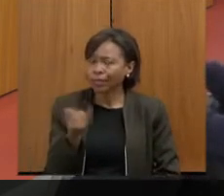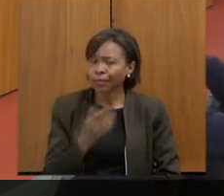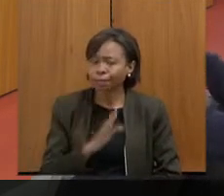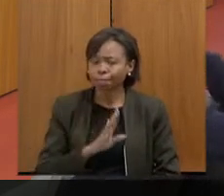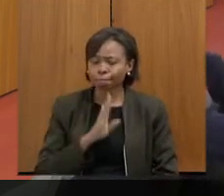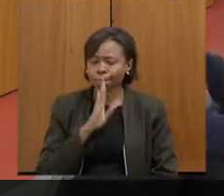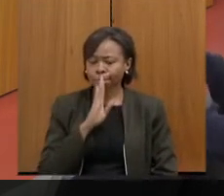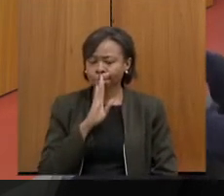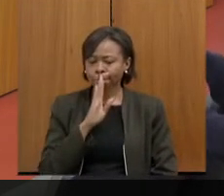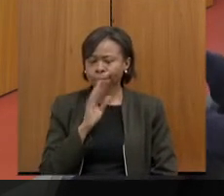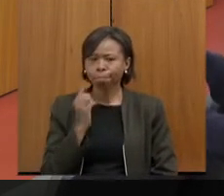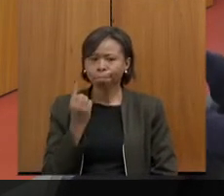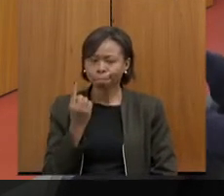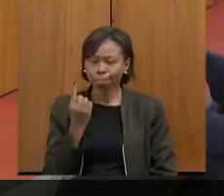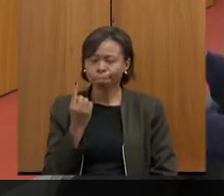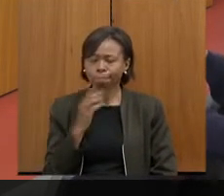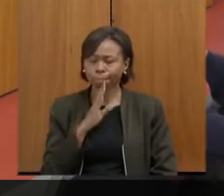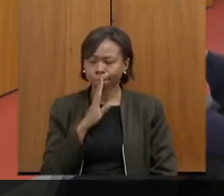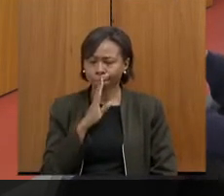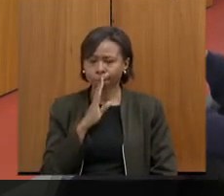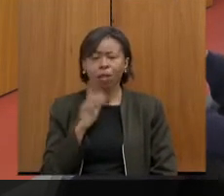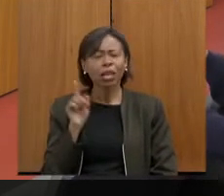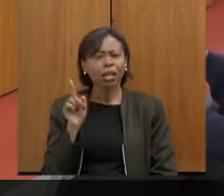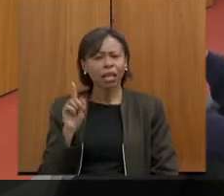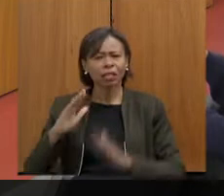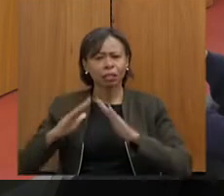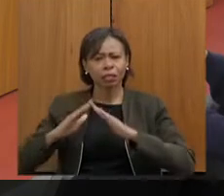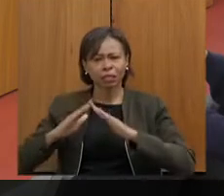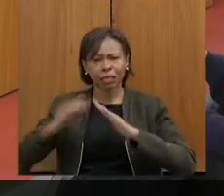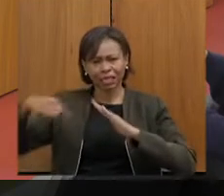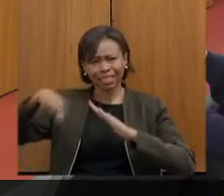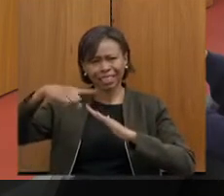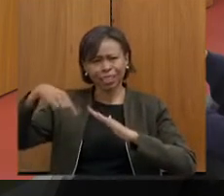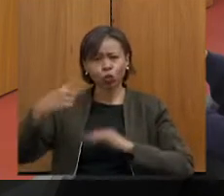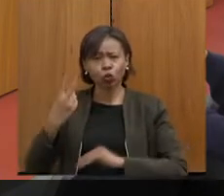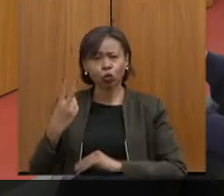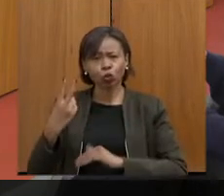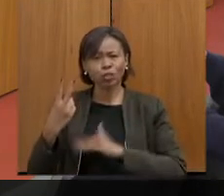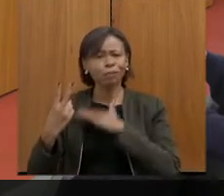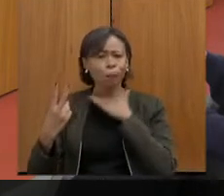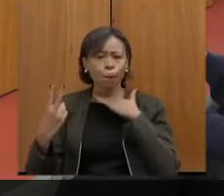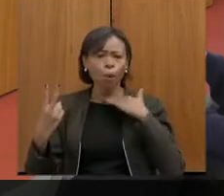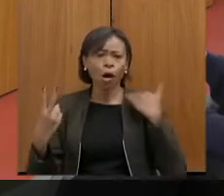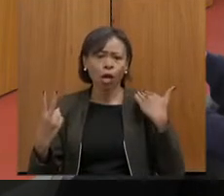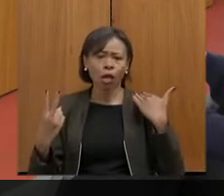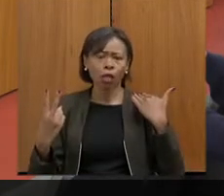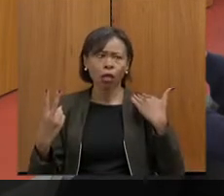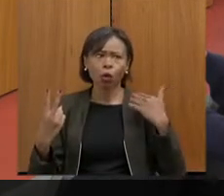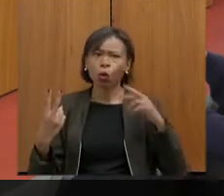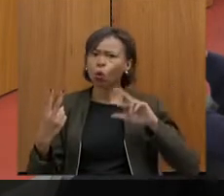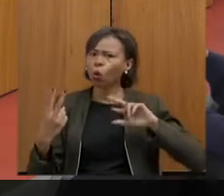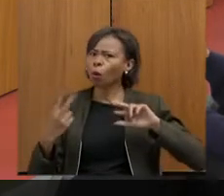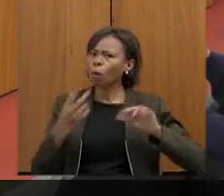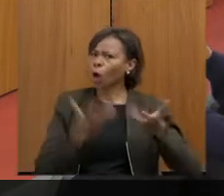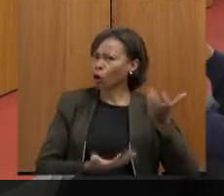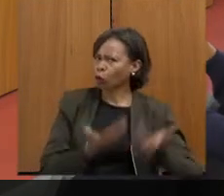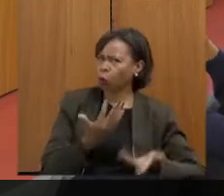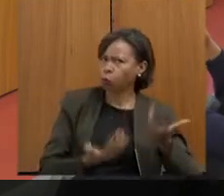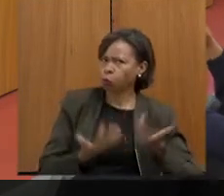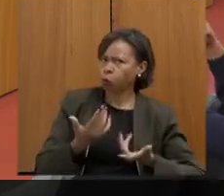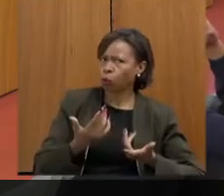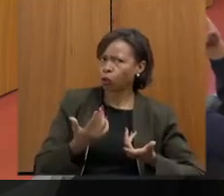parece que foram duas vítimas que morreram durante a transferência, não diretamente por questão do incêndio, mas sim por questão da